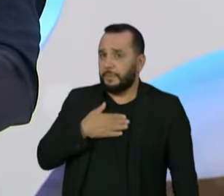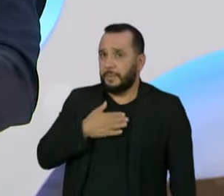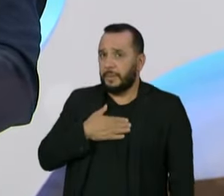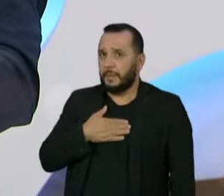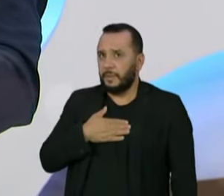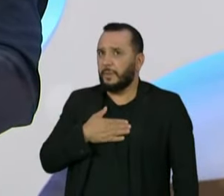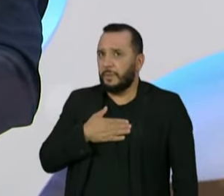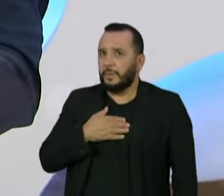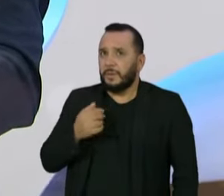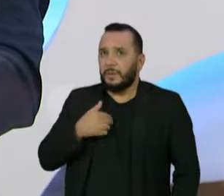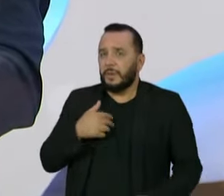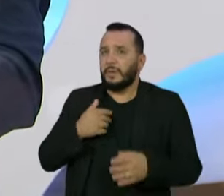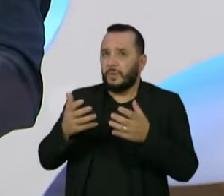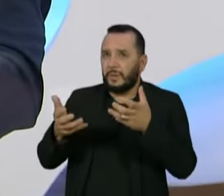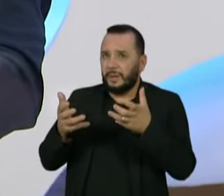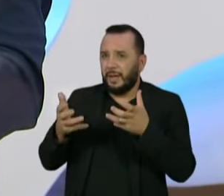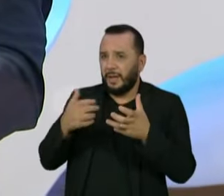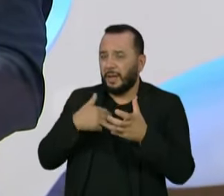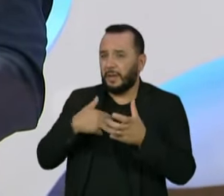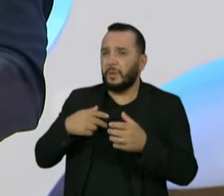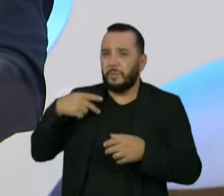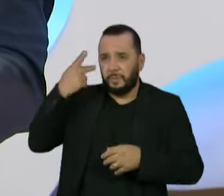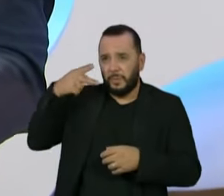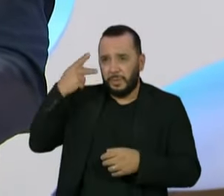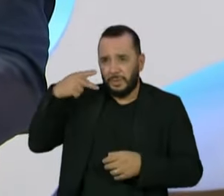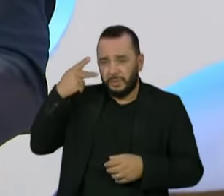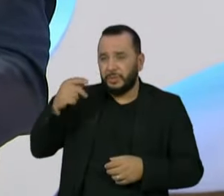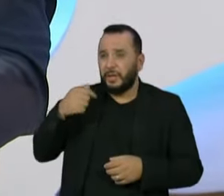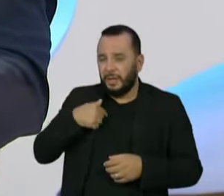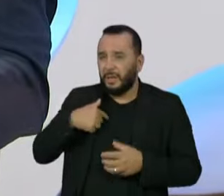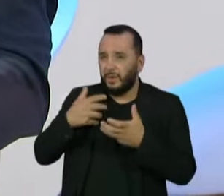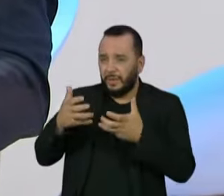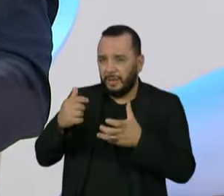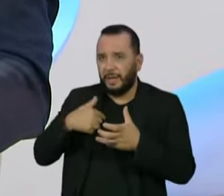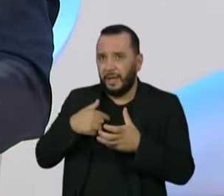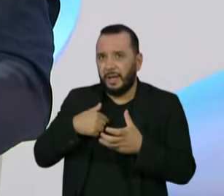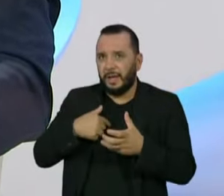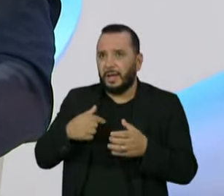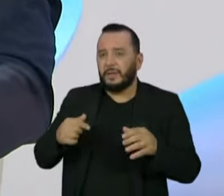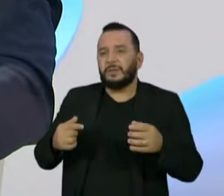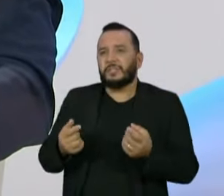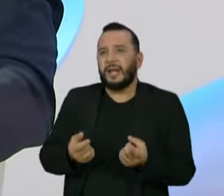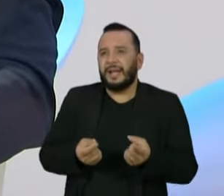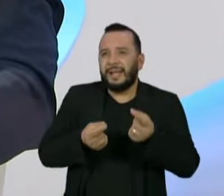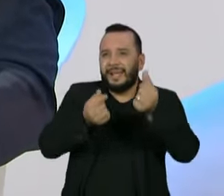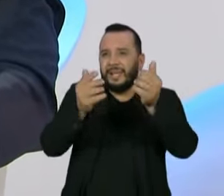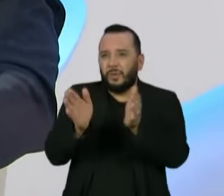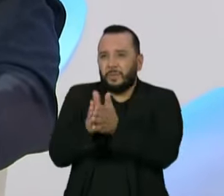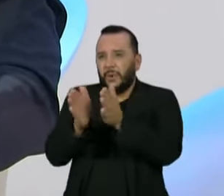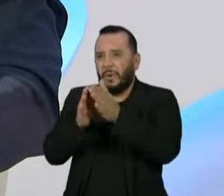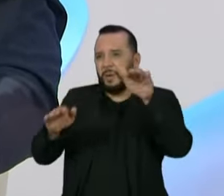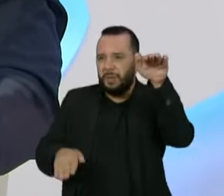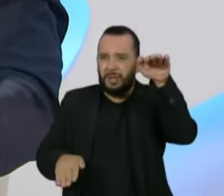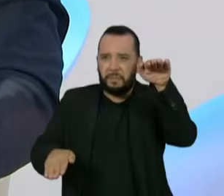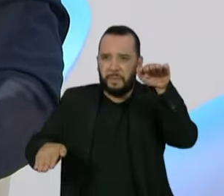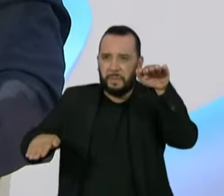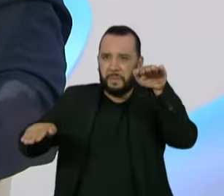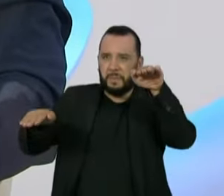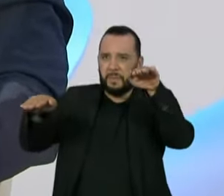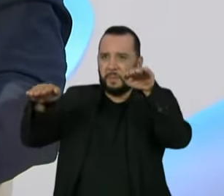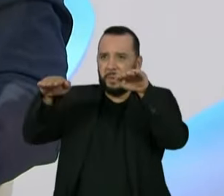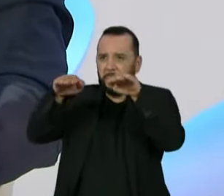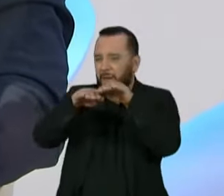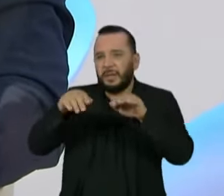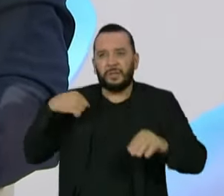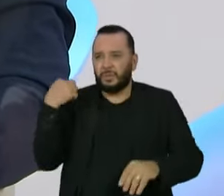tentar diminuir o abismo existente entre os milhões de pobres e a concentração de riqueza na mão de tão poucos. É dar efetividade à premissa constitucional de que